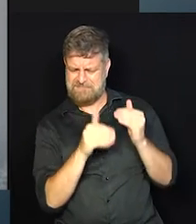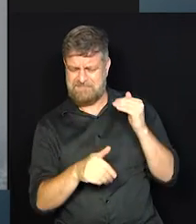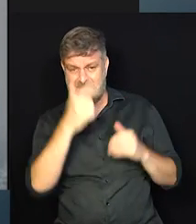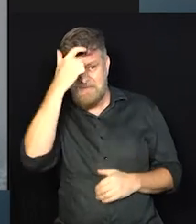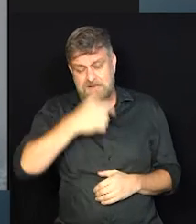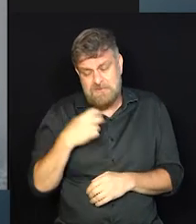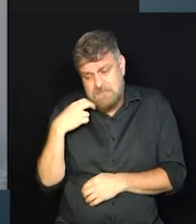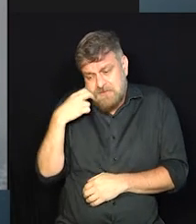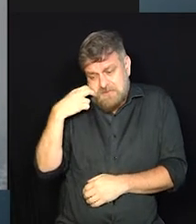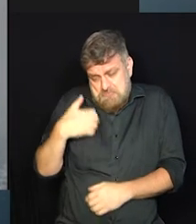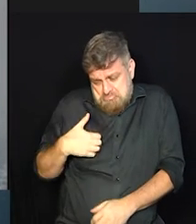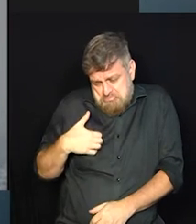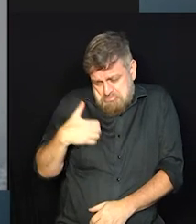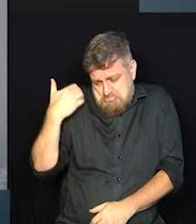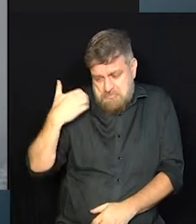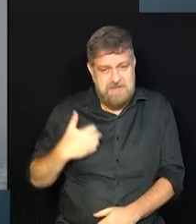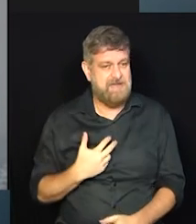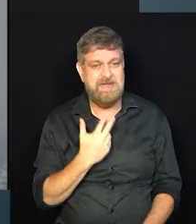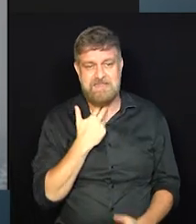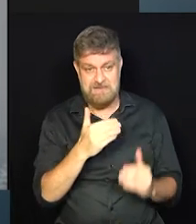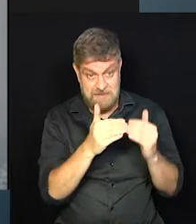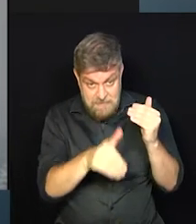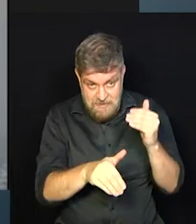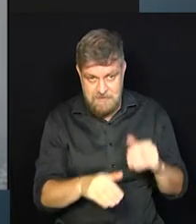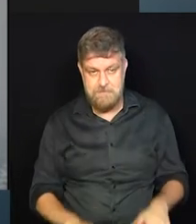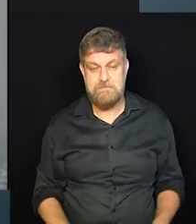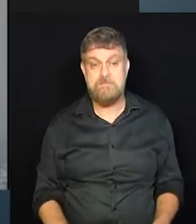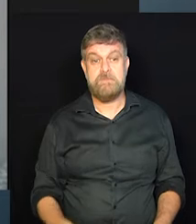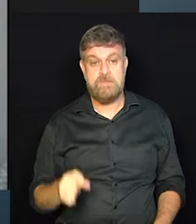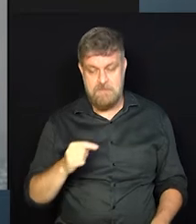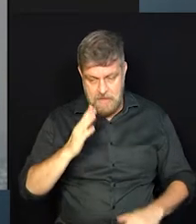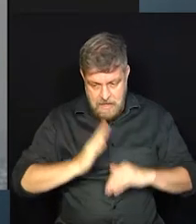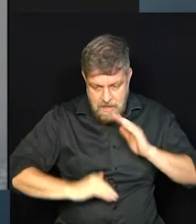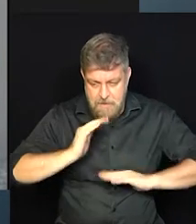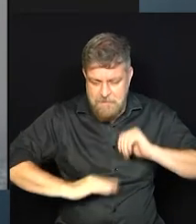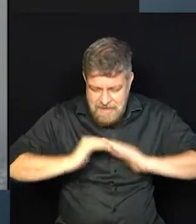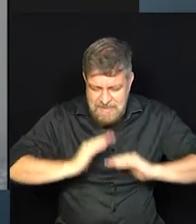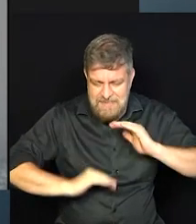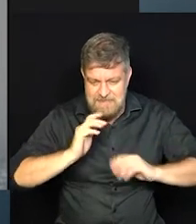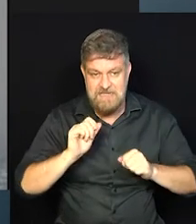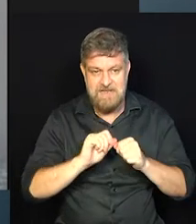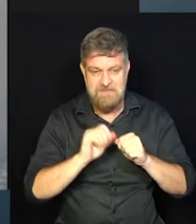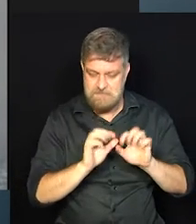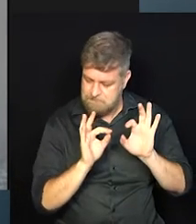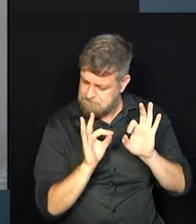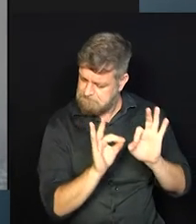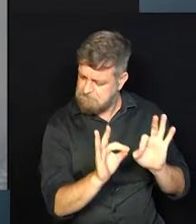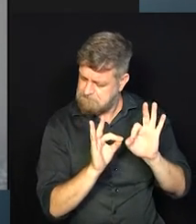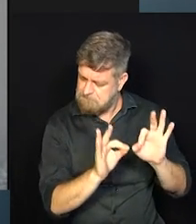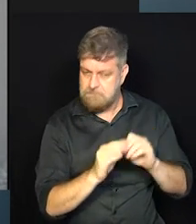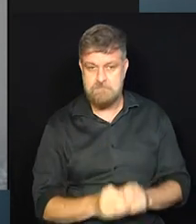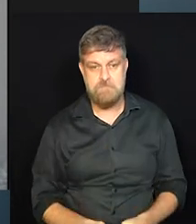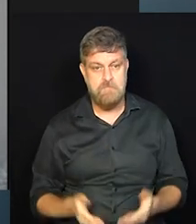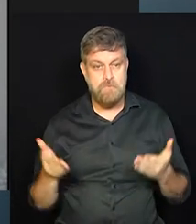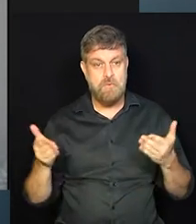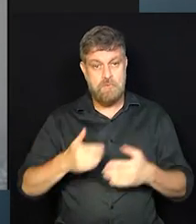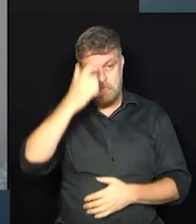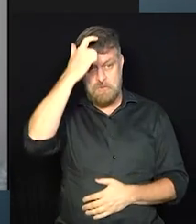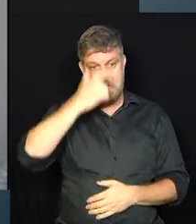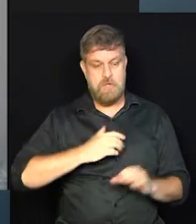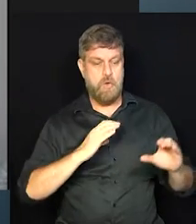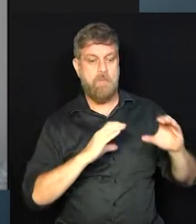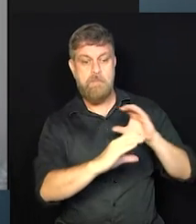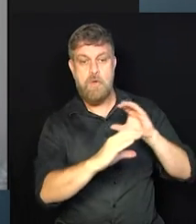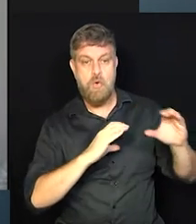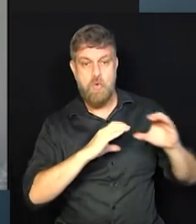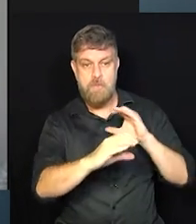Esse mundo, eu sou uma pessoa muito tímida. Não ia dar certo, mas olha, é a prática, realmente leva à perfeição. Hoje eu me